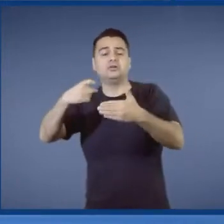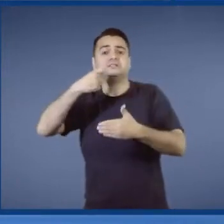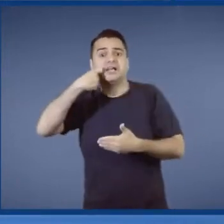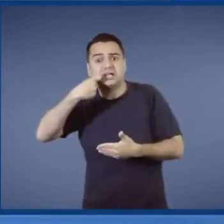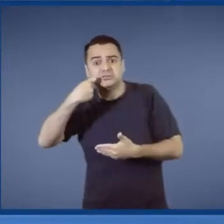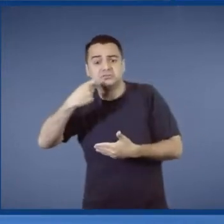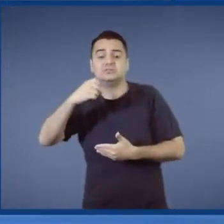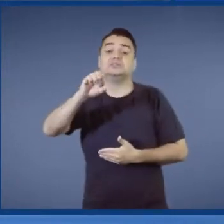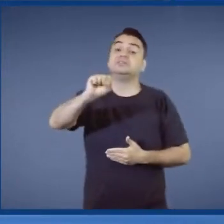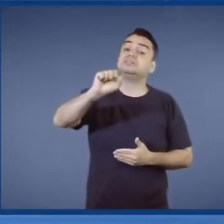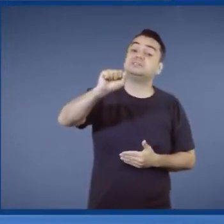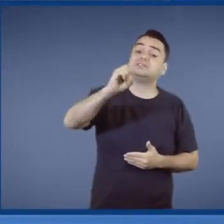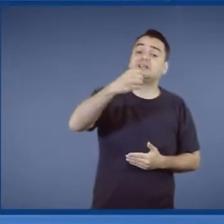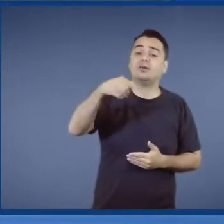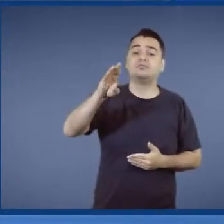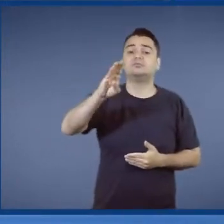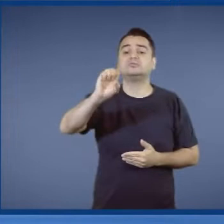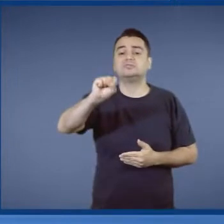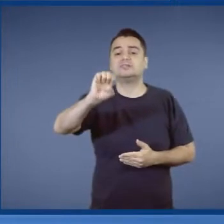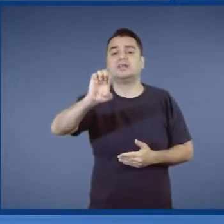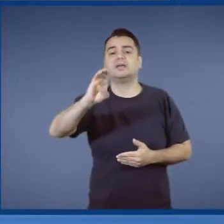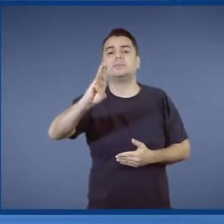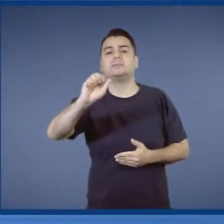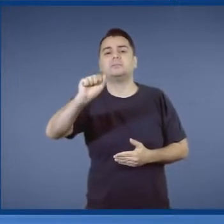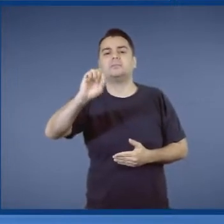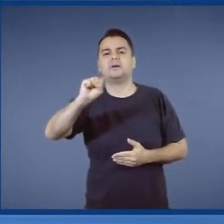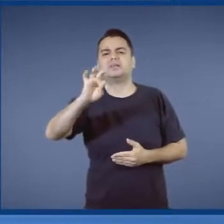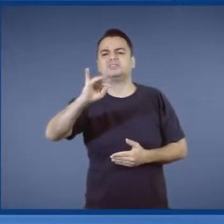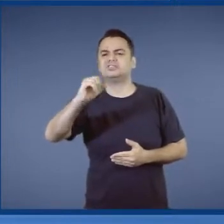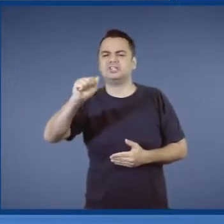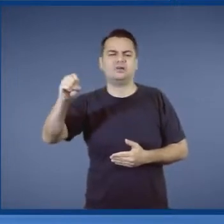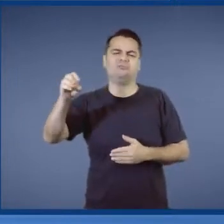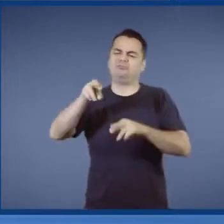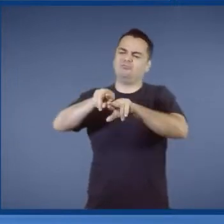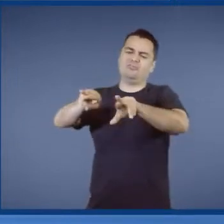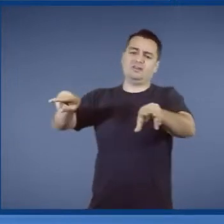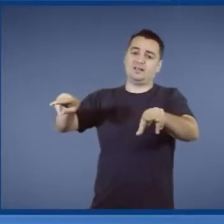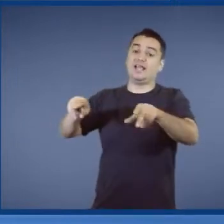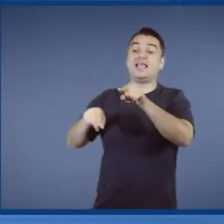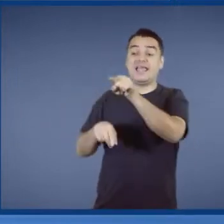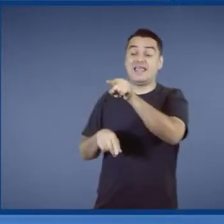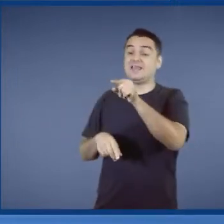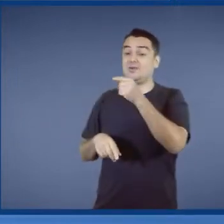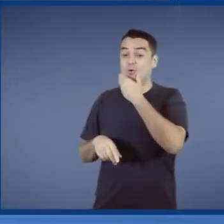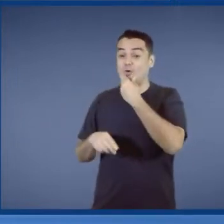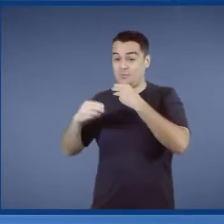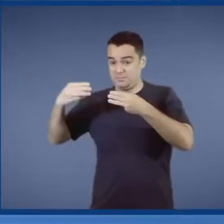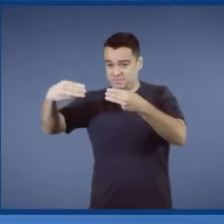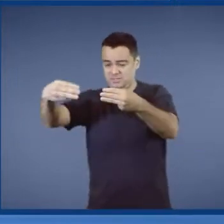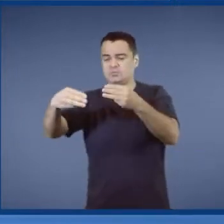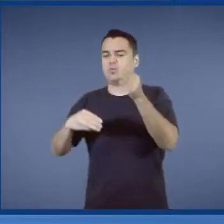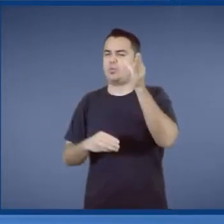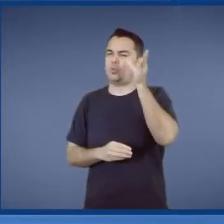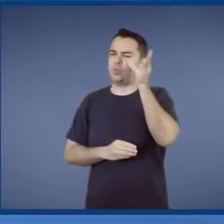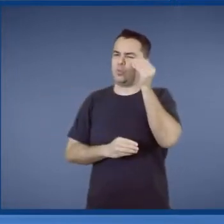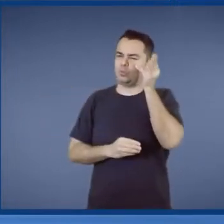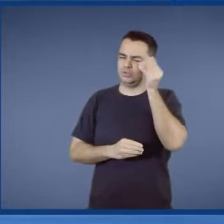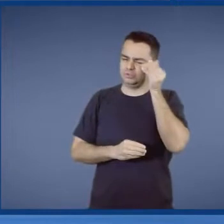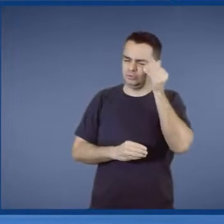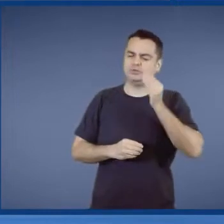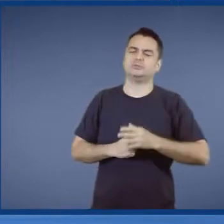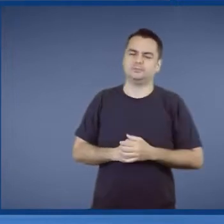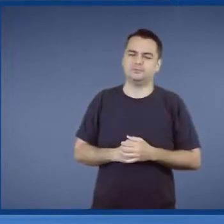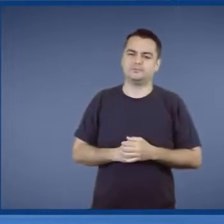vai ser o Porto de Santos. Ah, eu estou curioso para ver como vai ser Santos. Porque a julgar pelos roadshows que a gente viu lá fora,